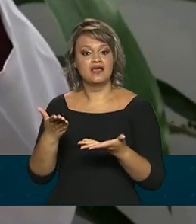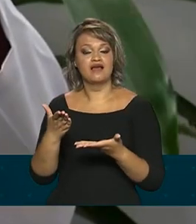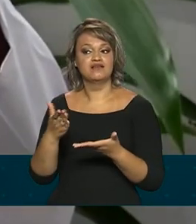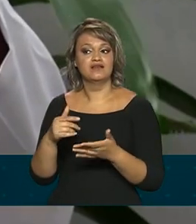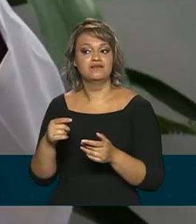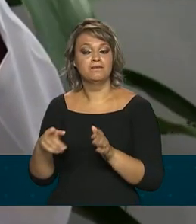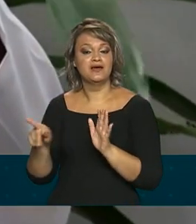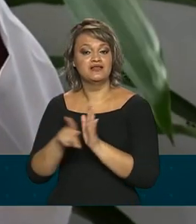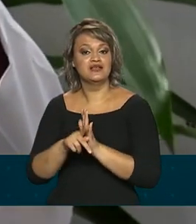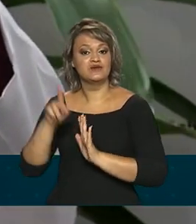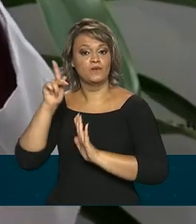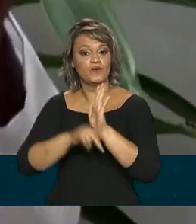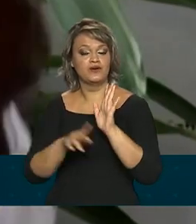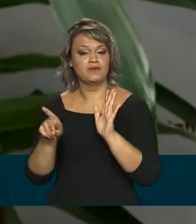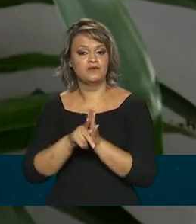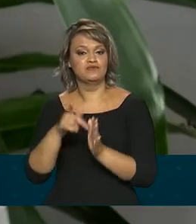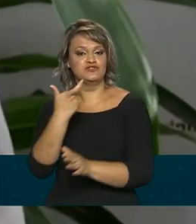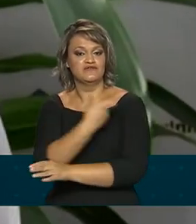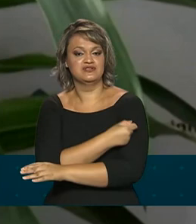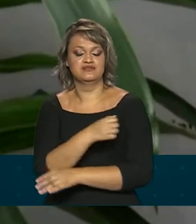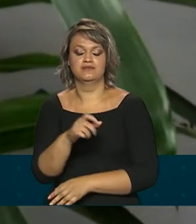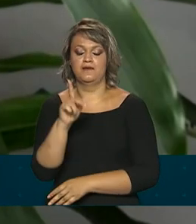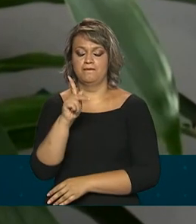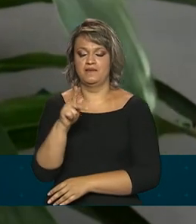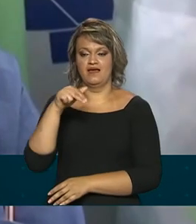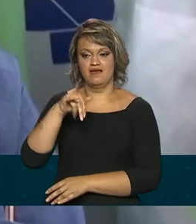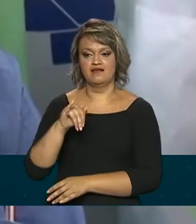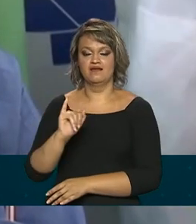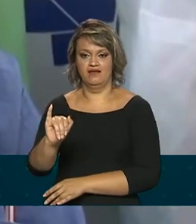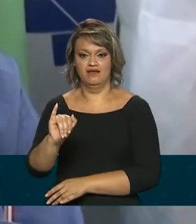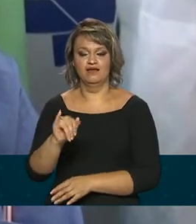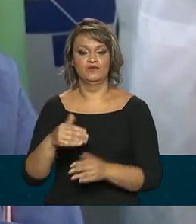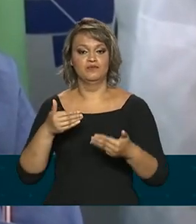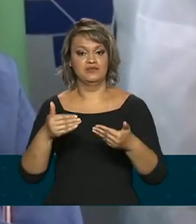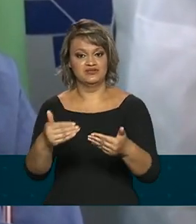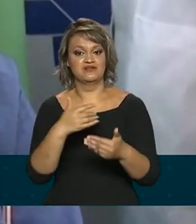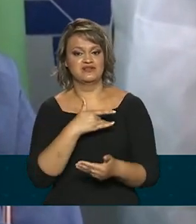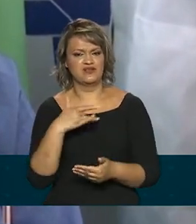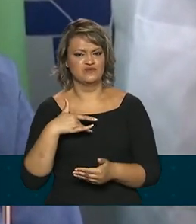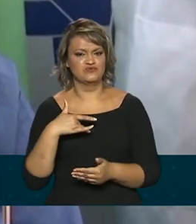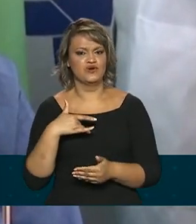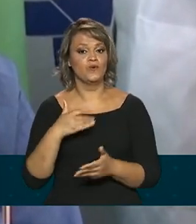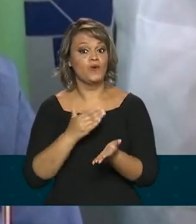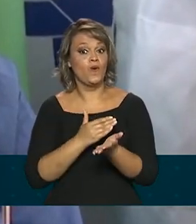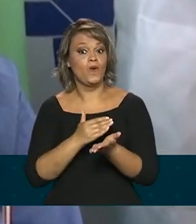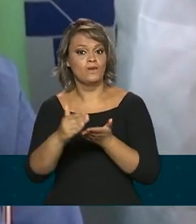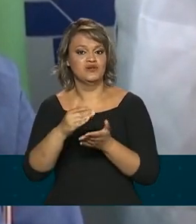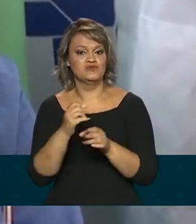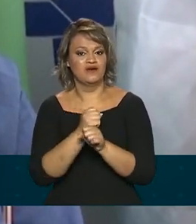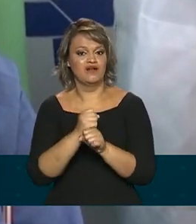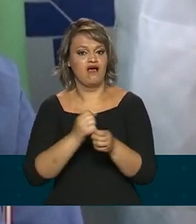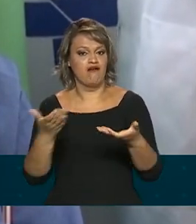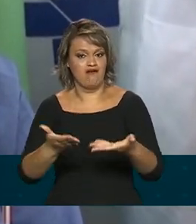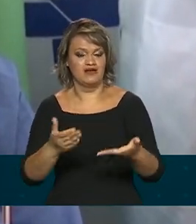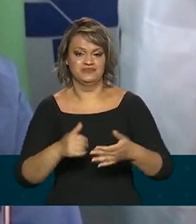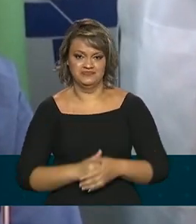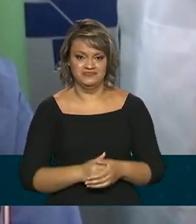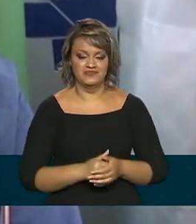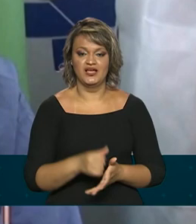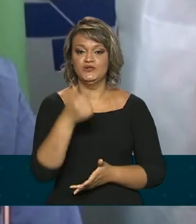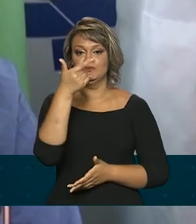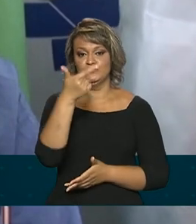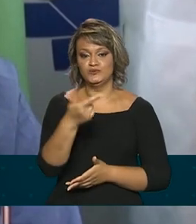no Programa Nacional de Imunizações, o PNI, do Ministério da Saúde, desde o começo deste ano. Dos